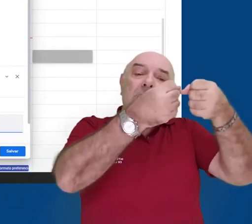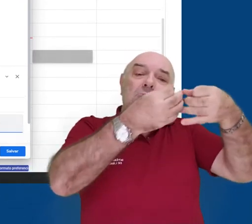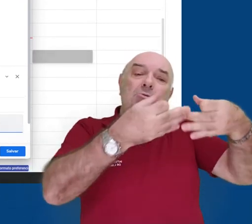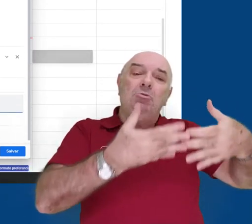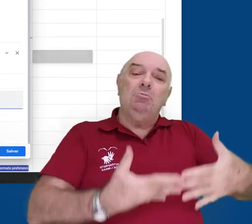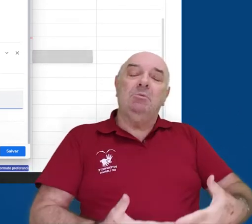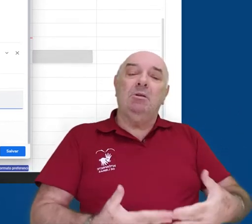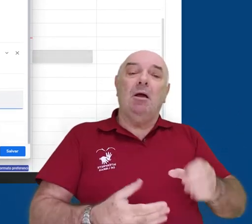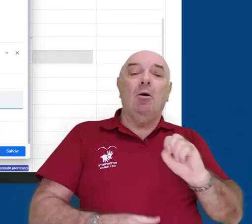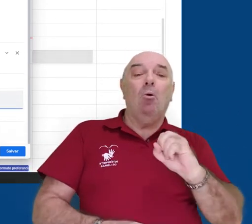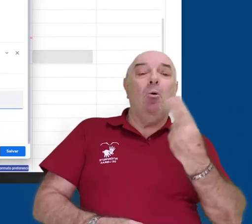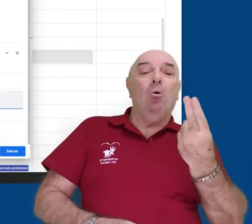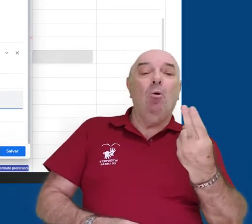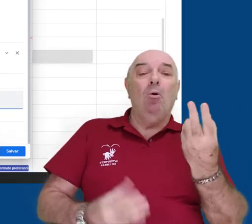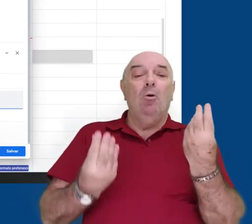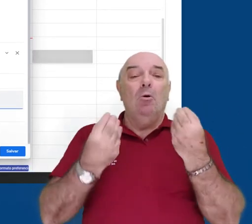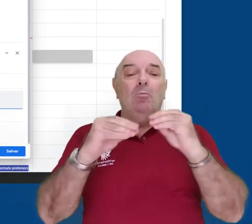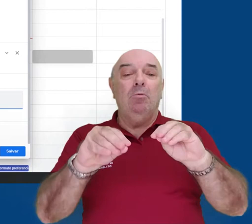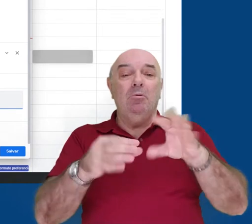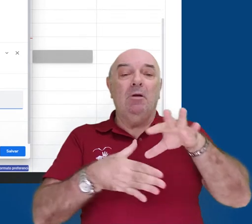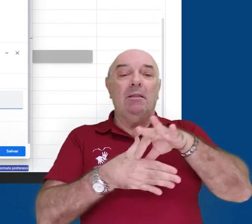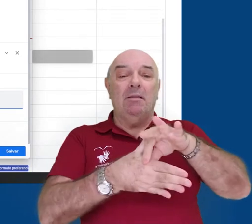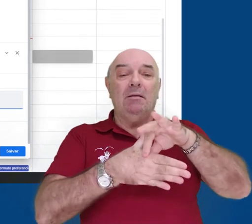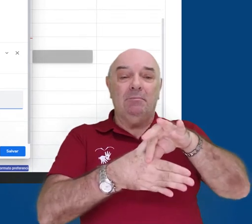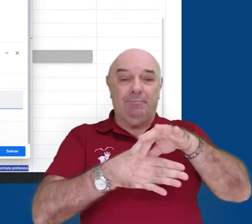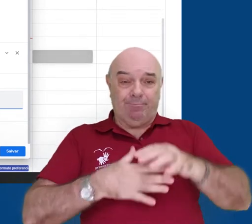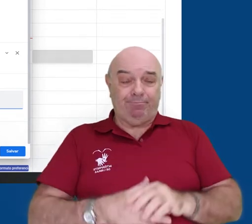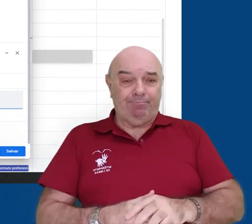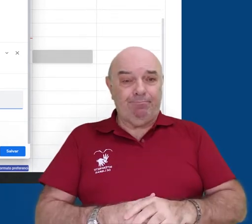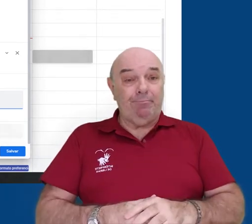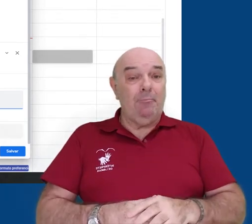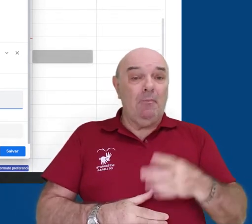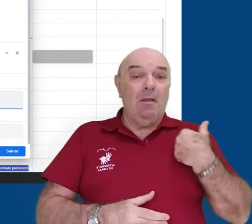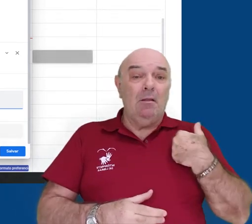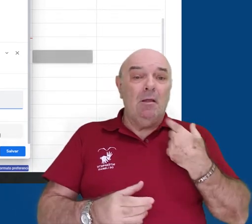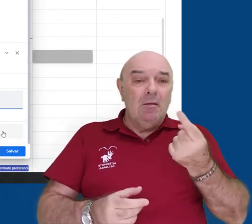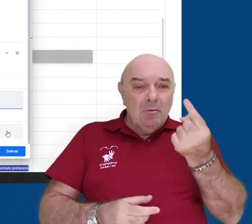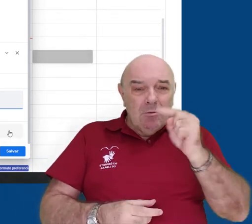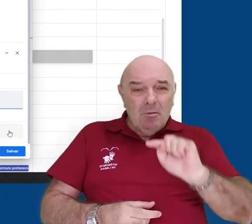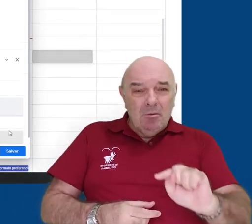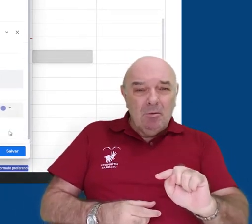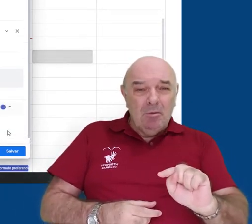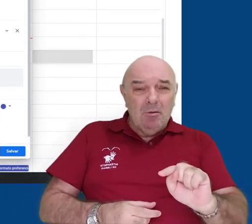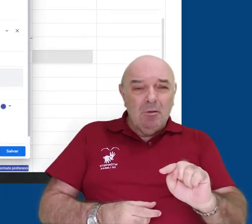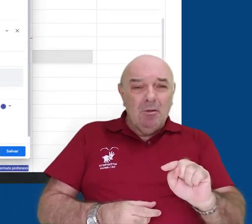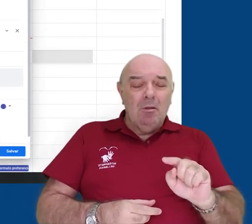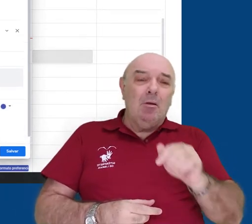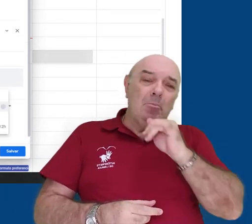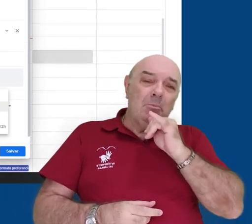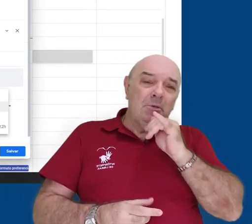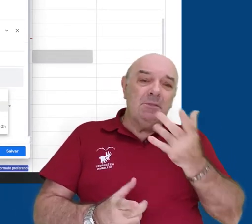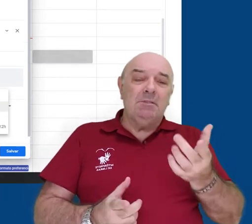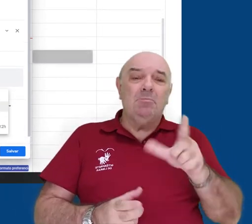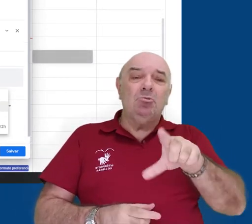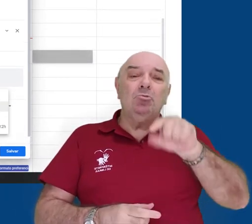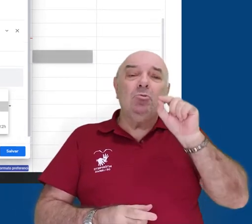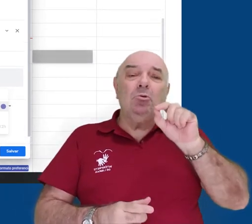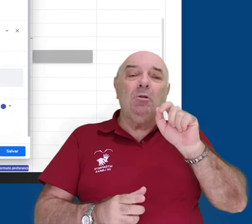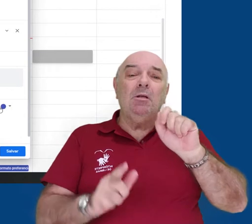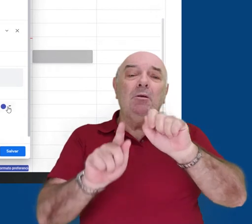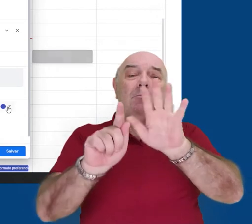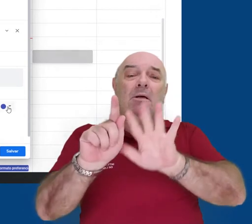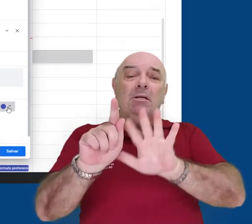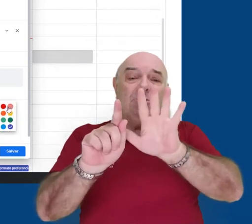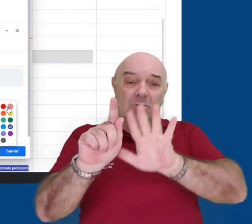descrição ou incluir anexos para esse evento. Na última configuração, podemos escolher uma agenda para esse